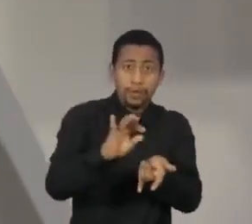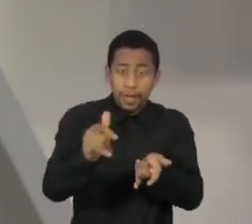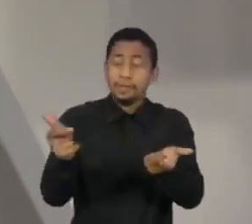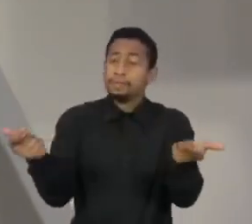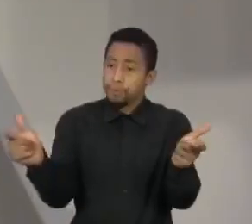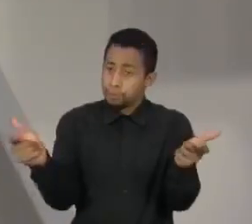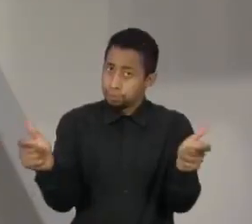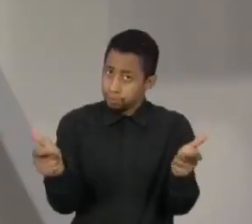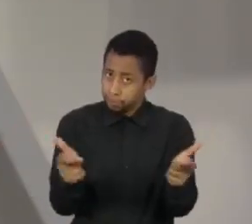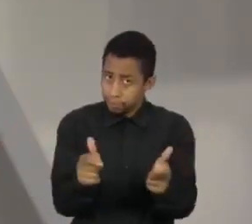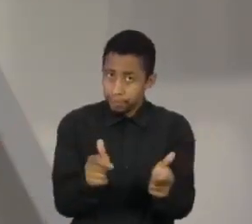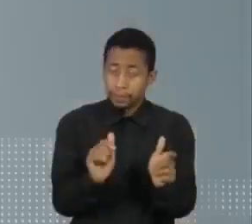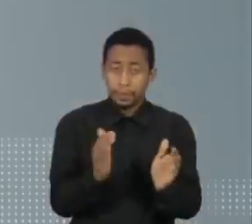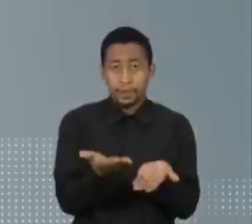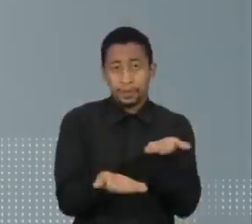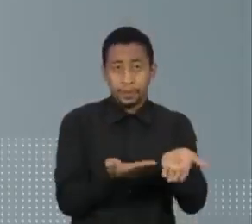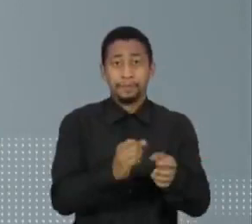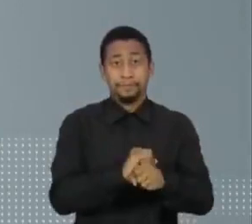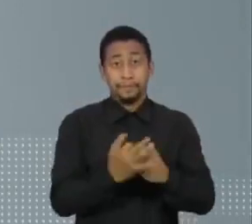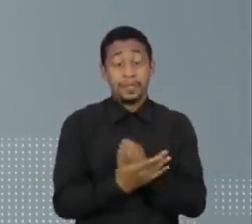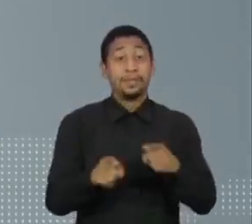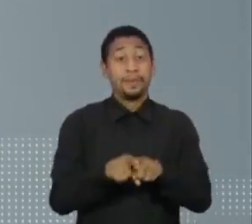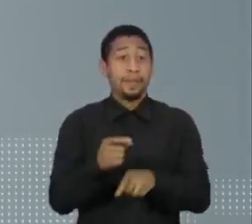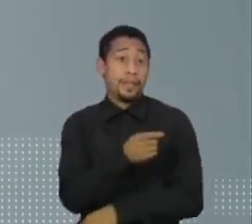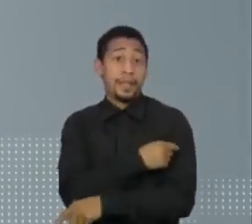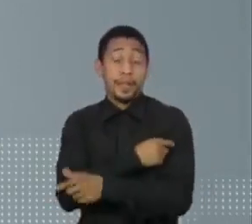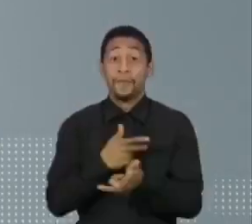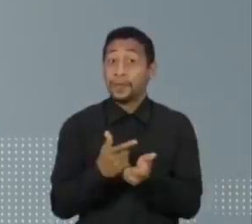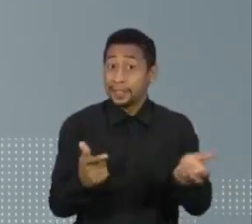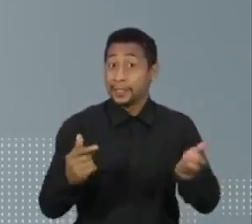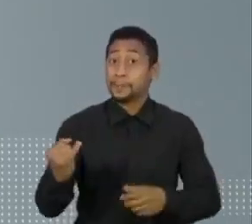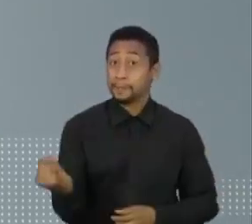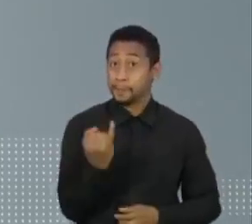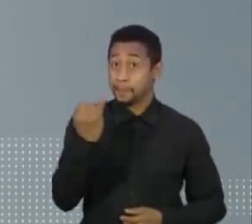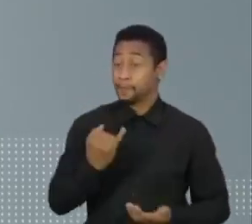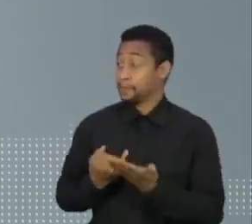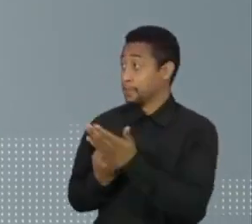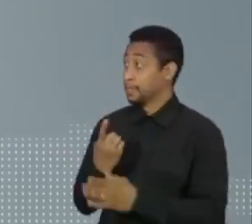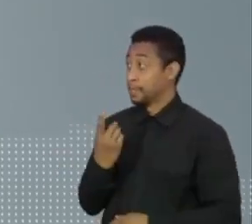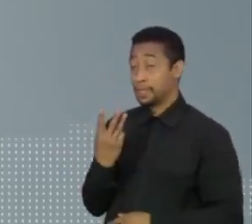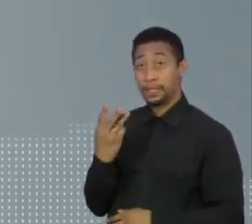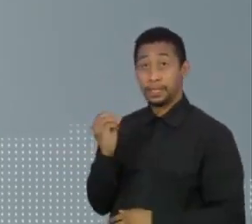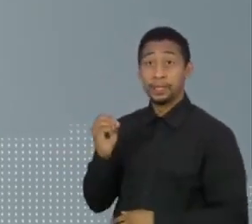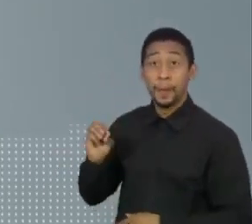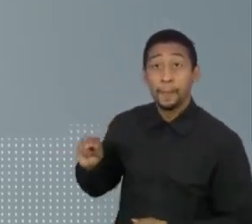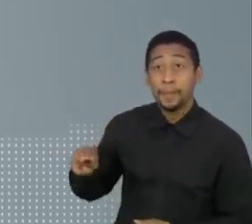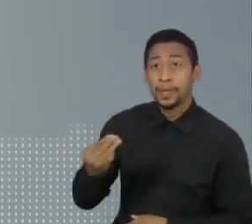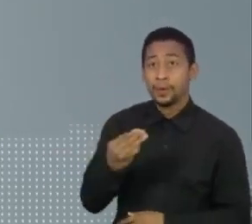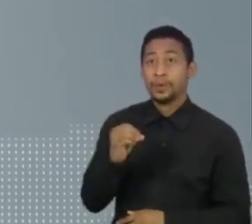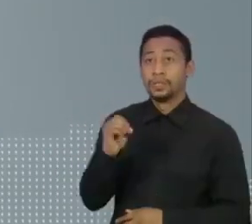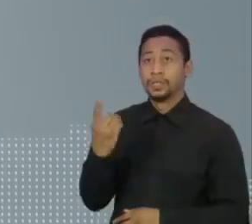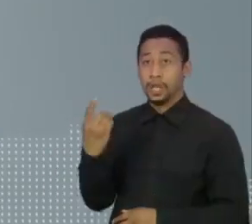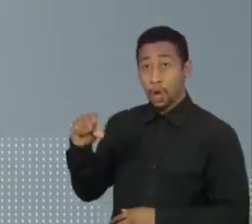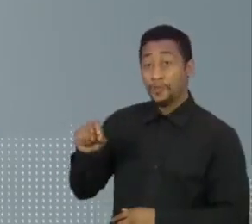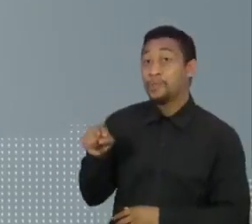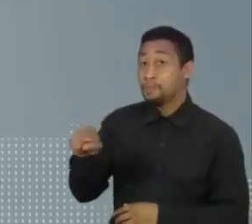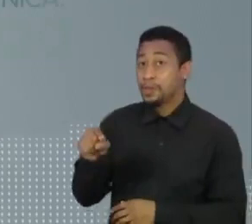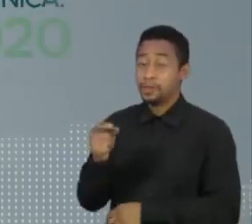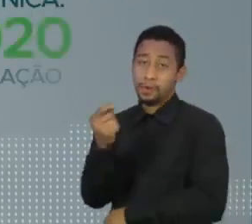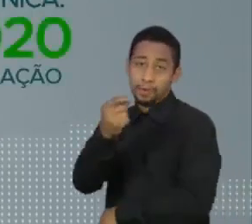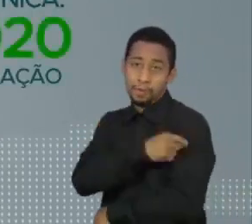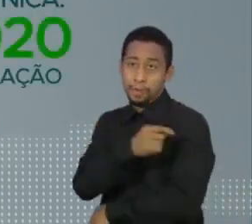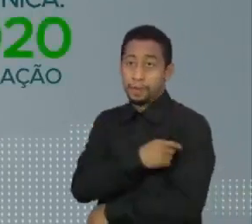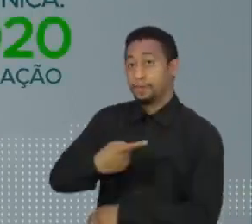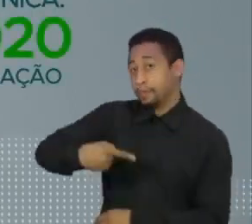importante na vacinação. São 130 milhões e 19 mil pessoas vacinadas com a primeira